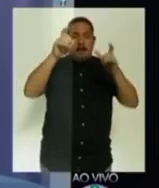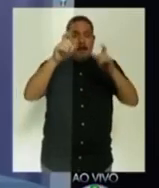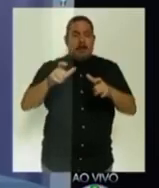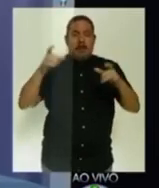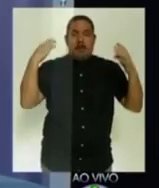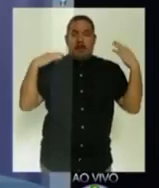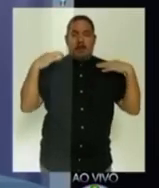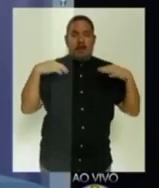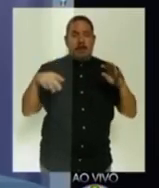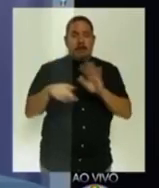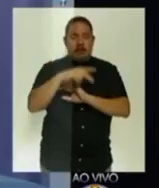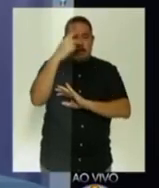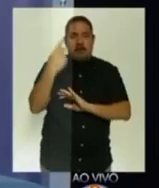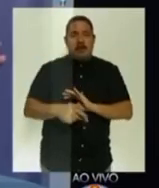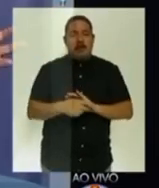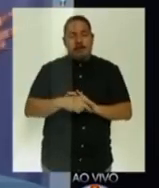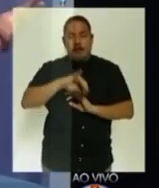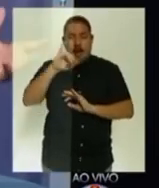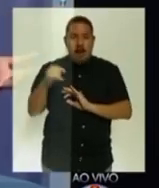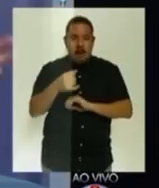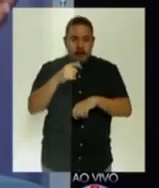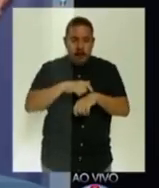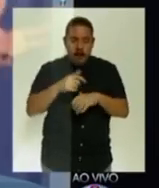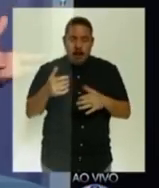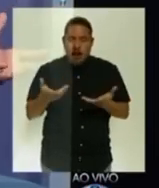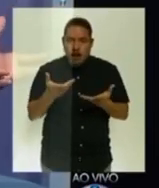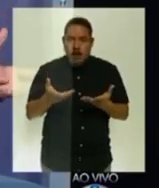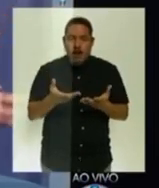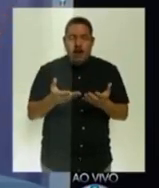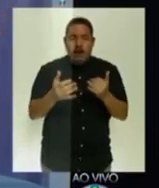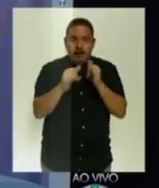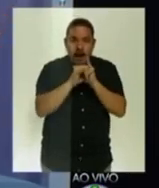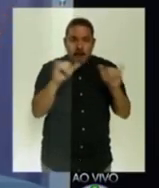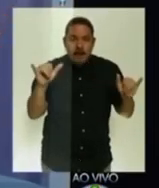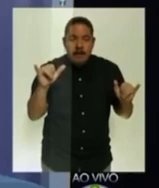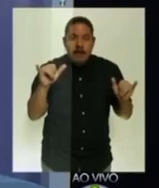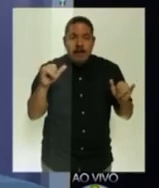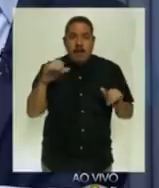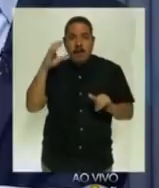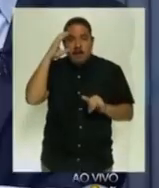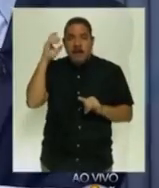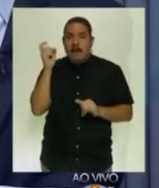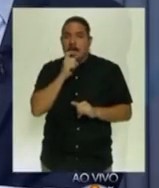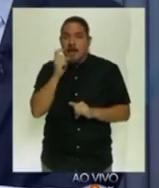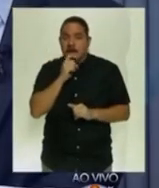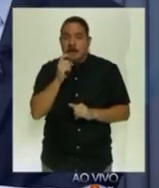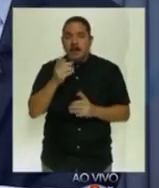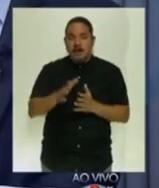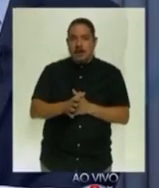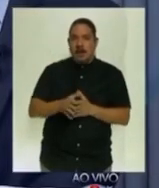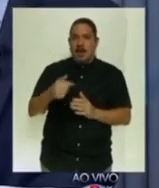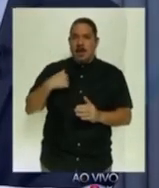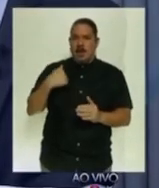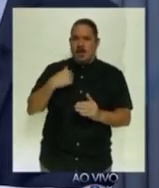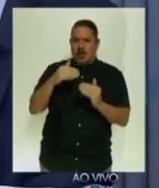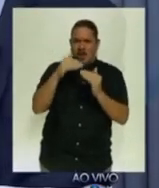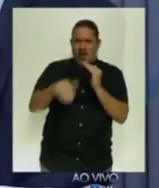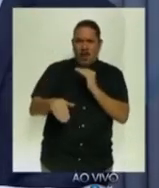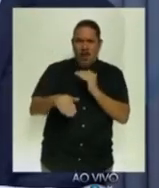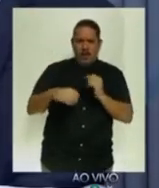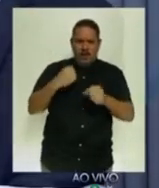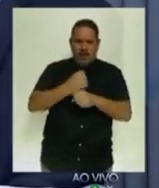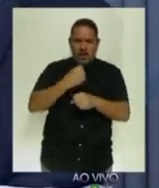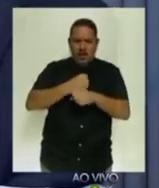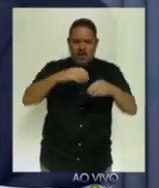E aí eu aproveito esse momento para desmentir uma mentira que o candidato Paulinho falou quando ele disse que eu era contra a engorda. Todo mundo